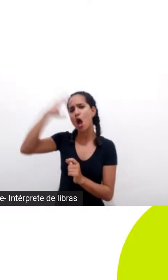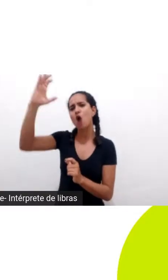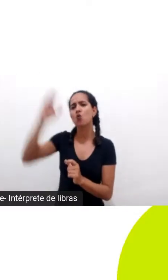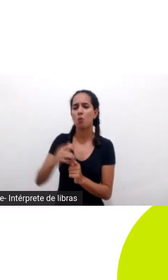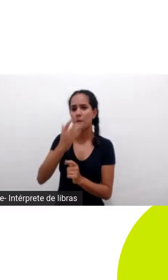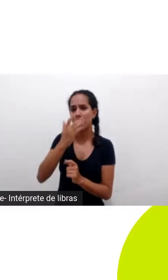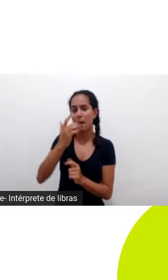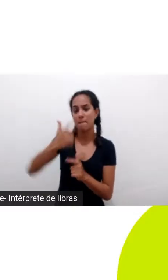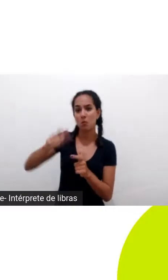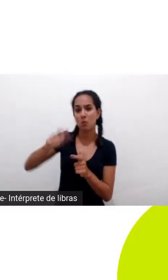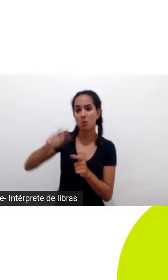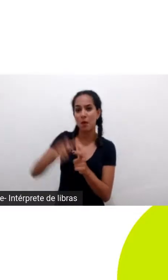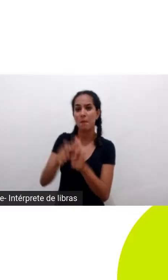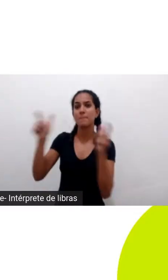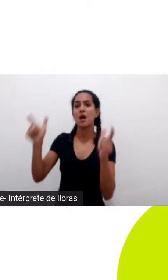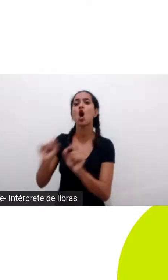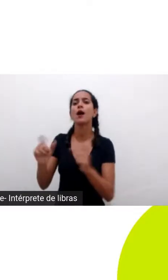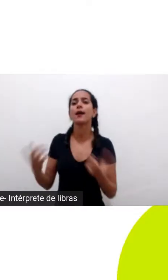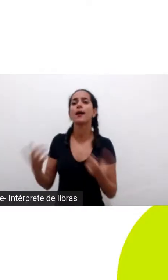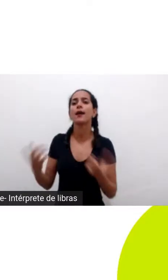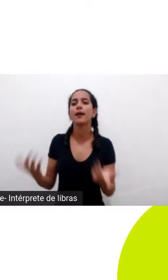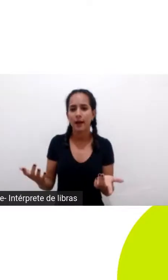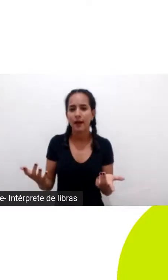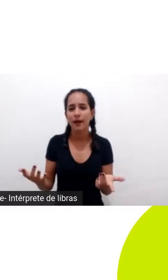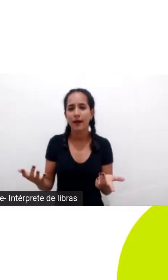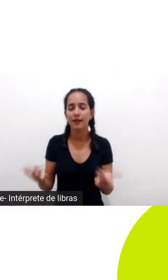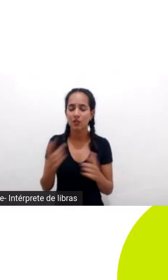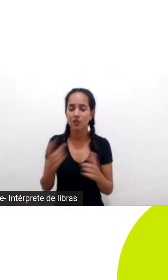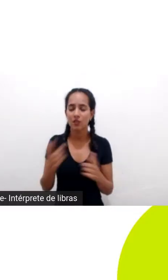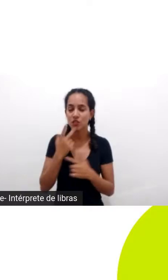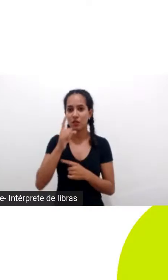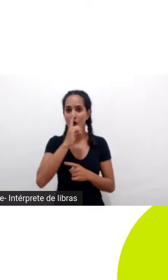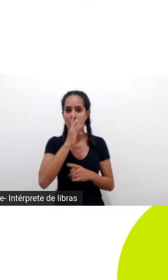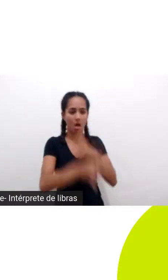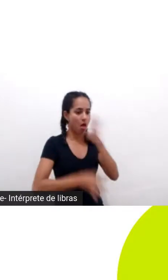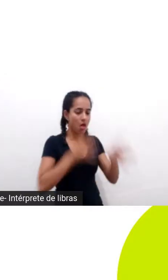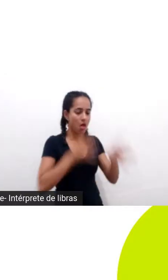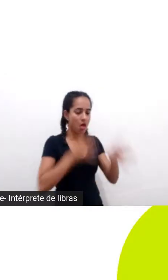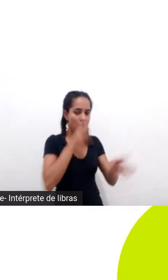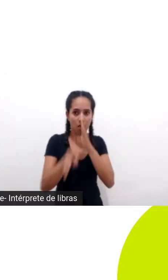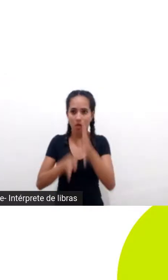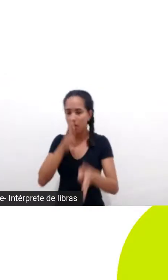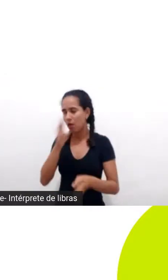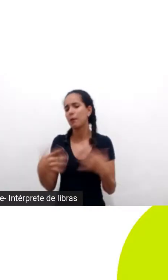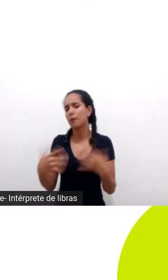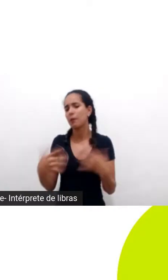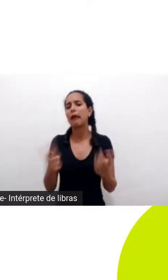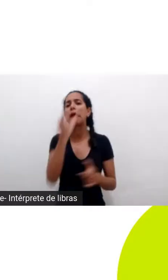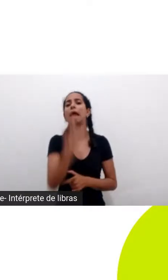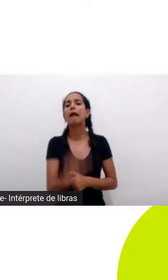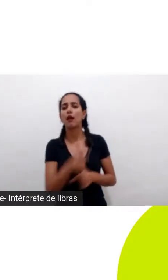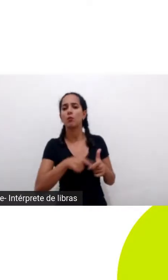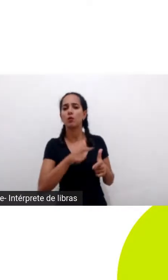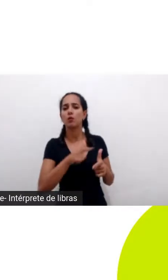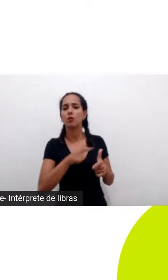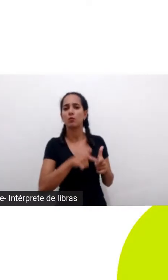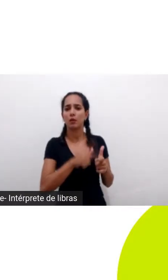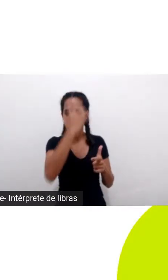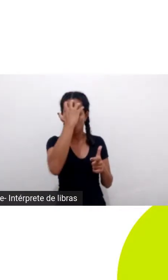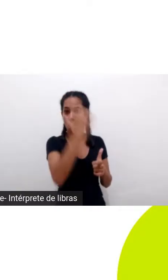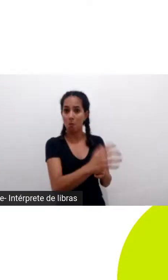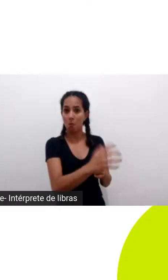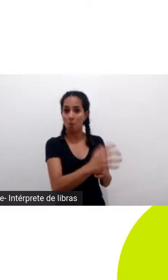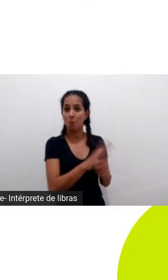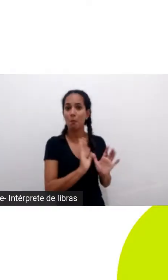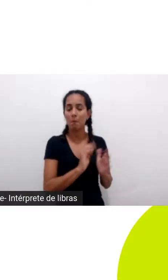um dedo para o outro um dedo para o outro apontando o dedo um para o outro desculpe e aí eu queria contar uma história que eu vivi no meu